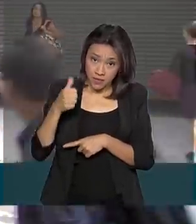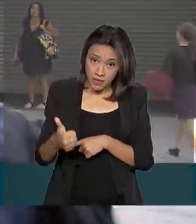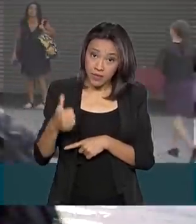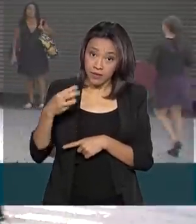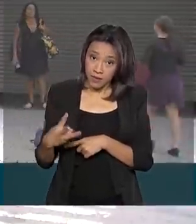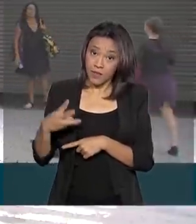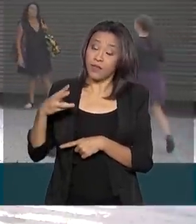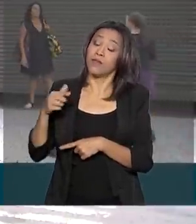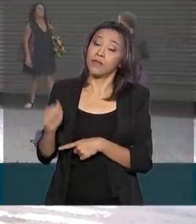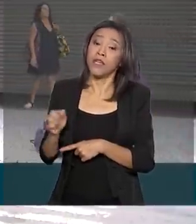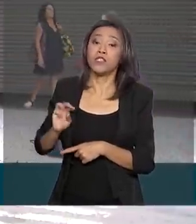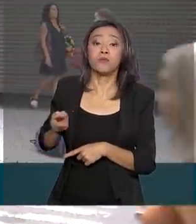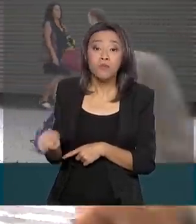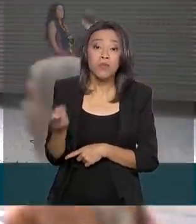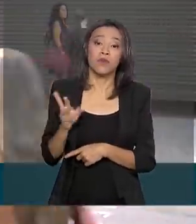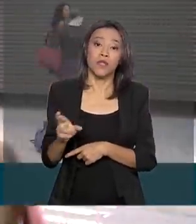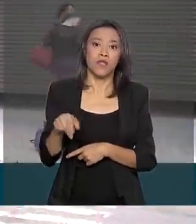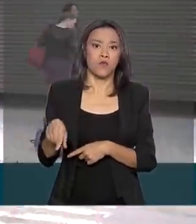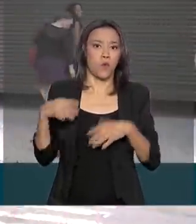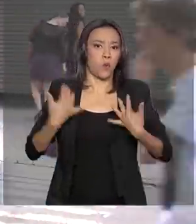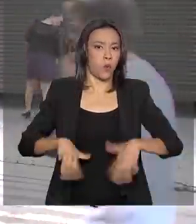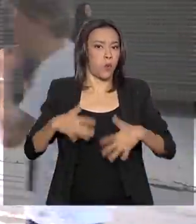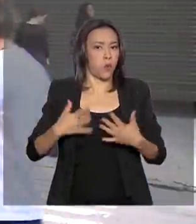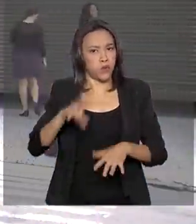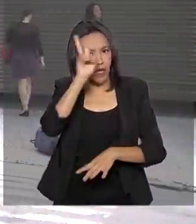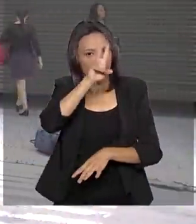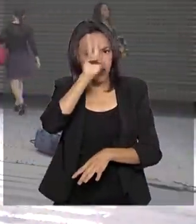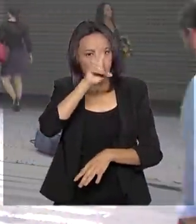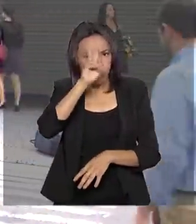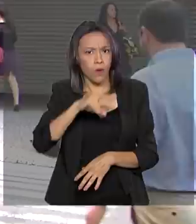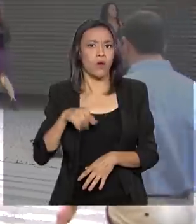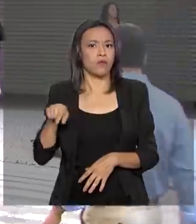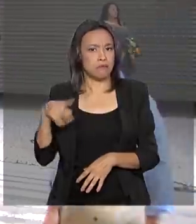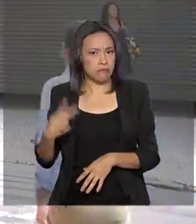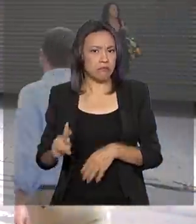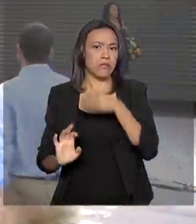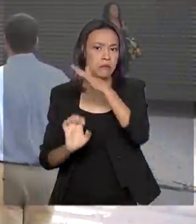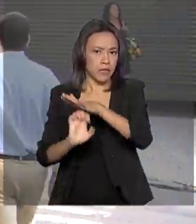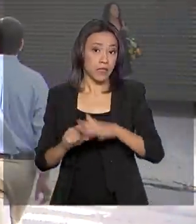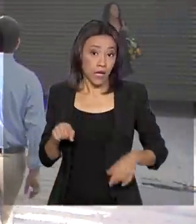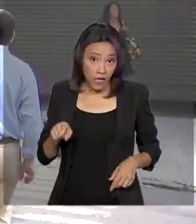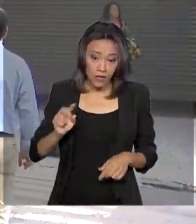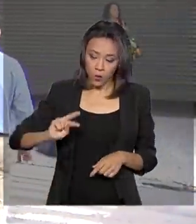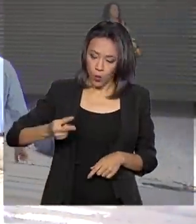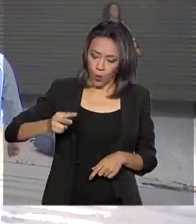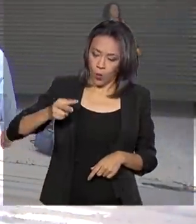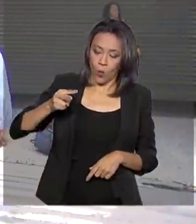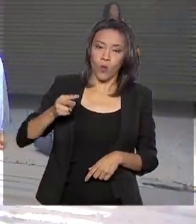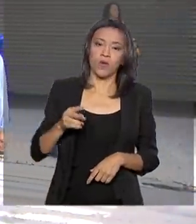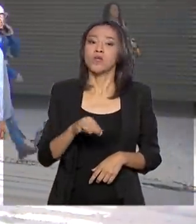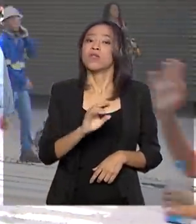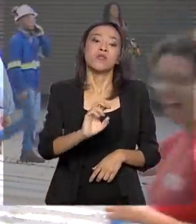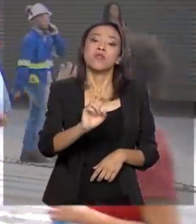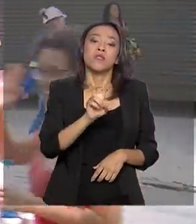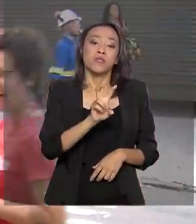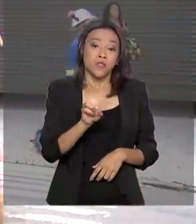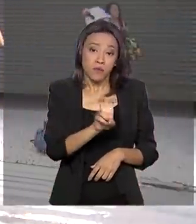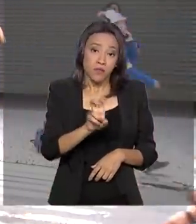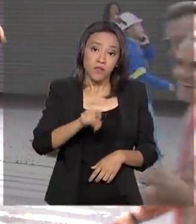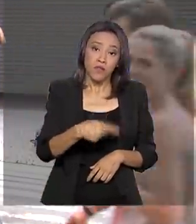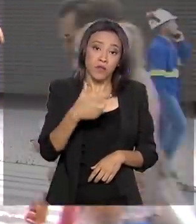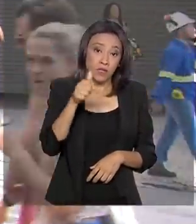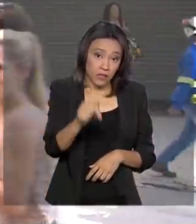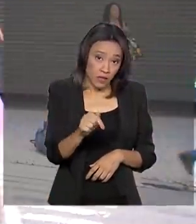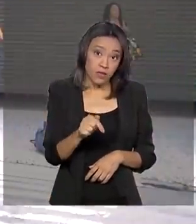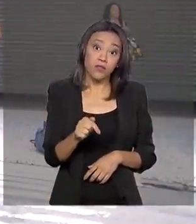reais. O melhor desempenho de toda a história da companhia. Para se ter uma ideia, esse lucro foi 55,7% maior